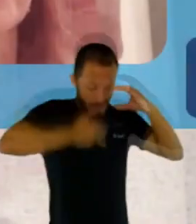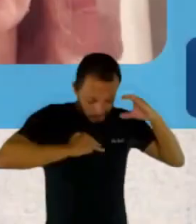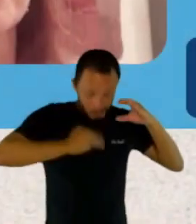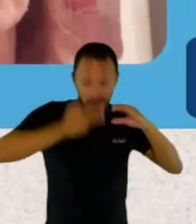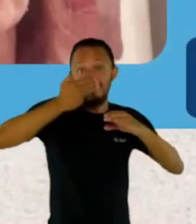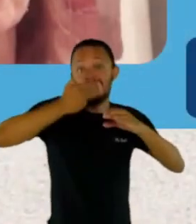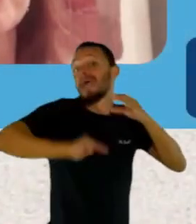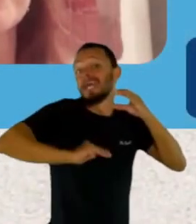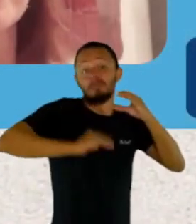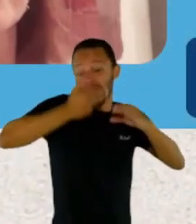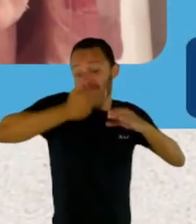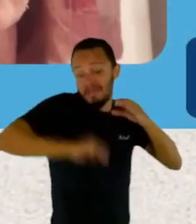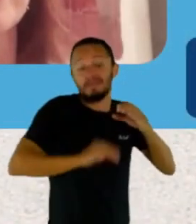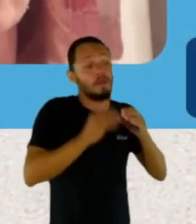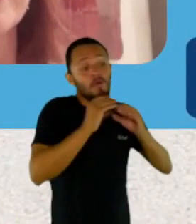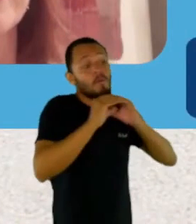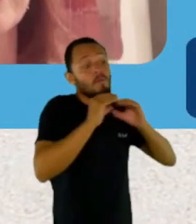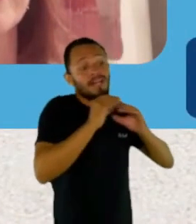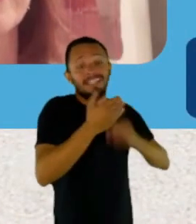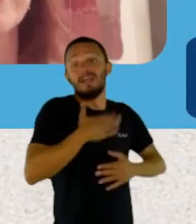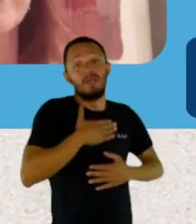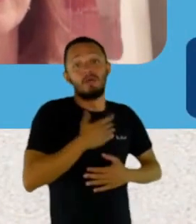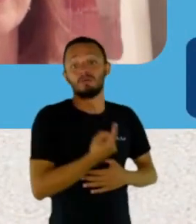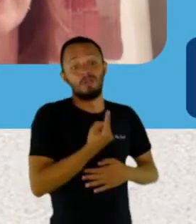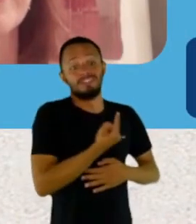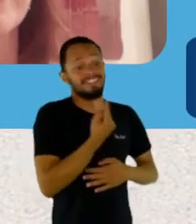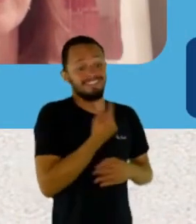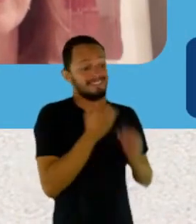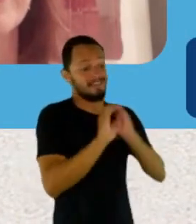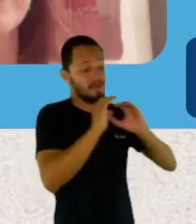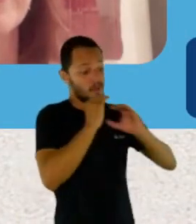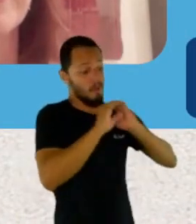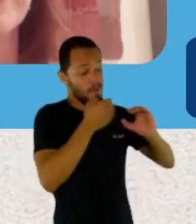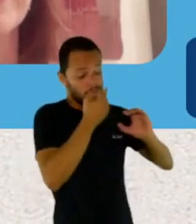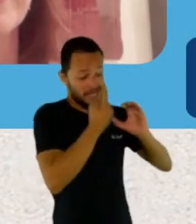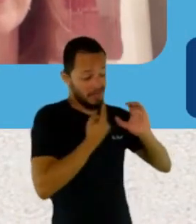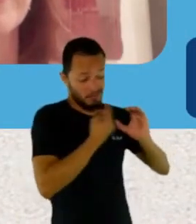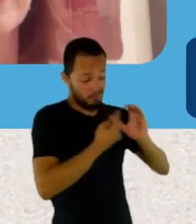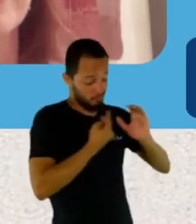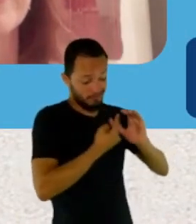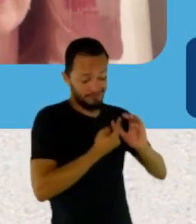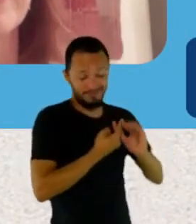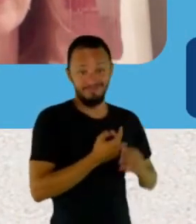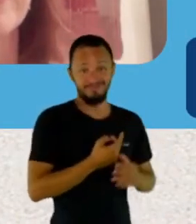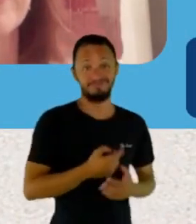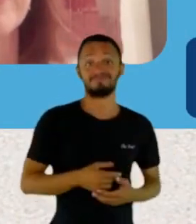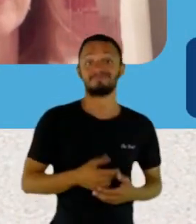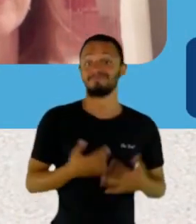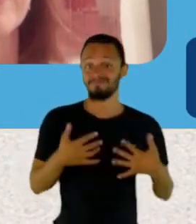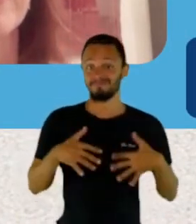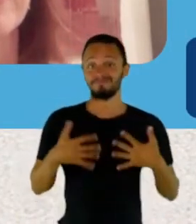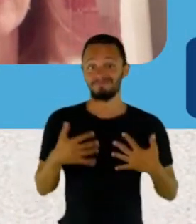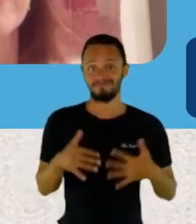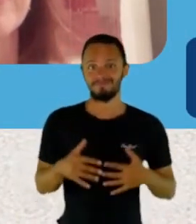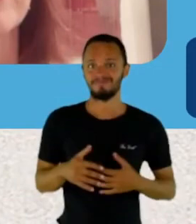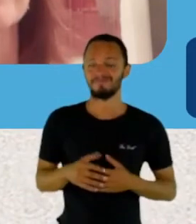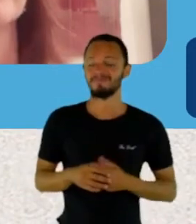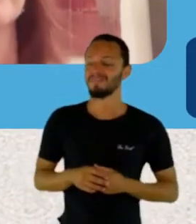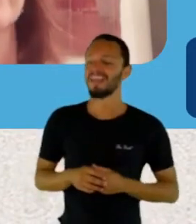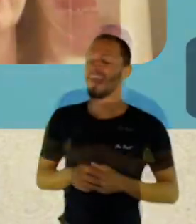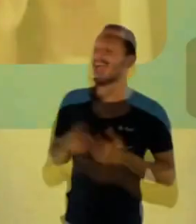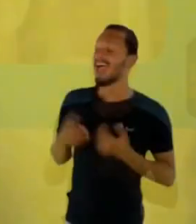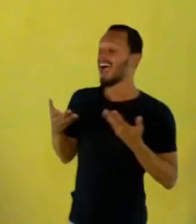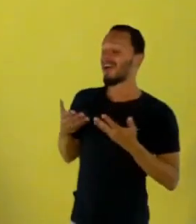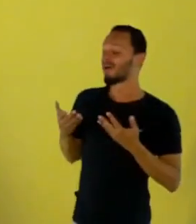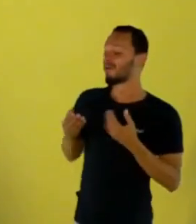empreendedora, eu ia tocar nesse assunto com você. De como você vê esses múltiplos papéis da mulher que